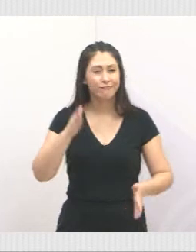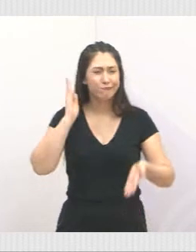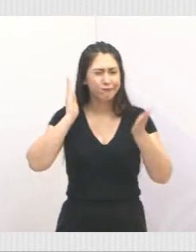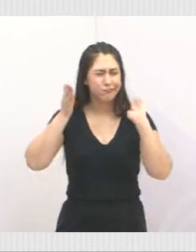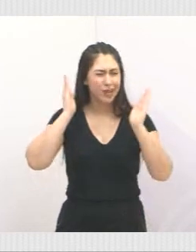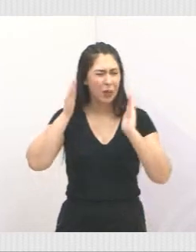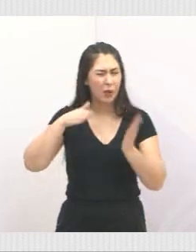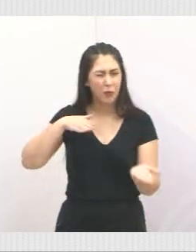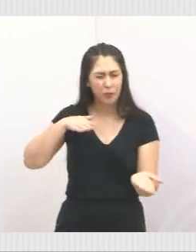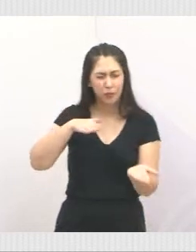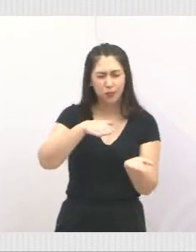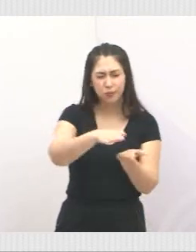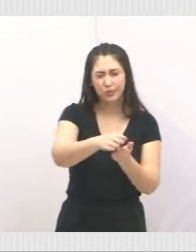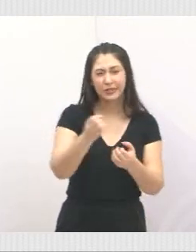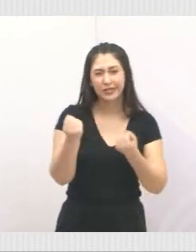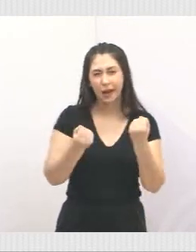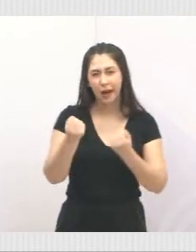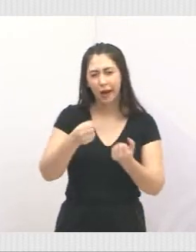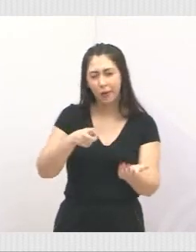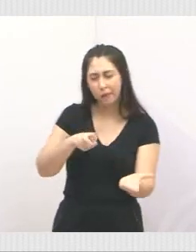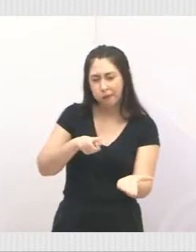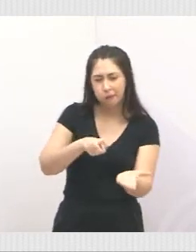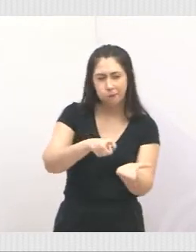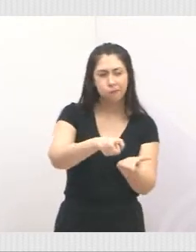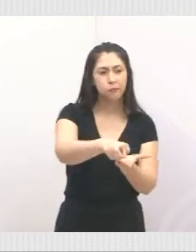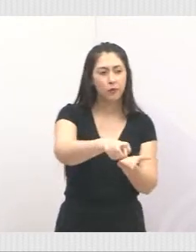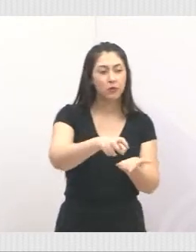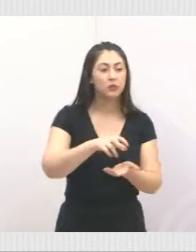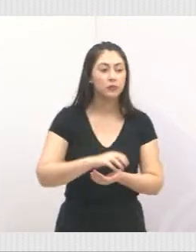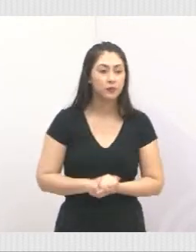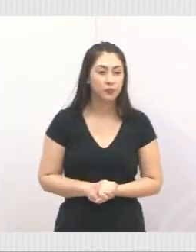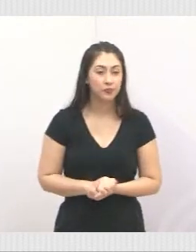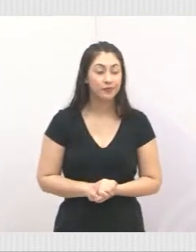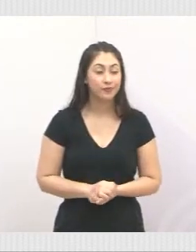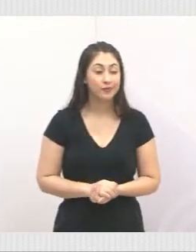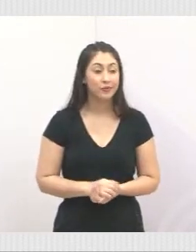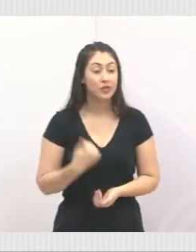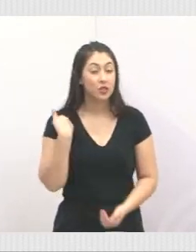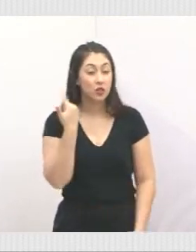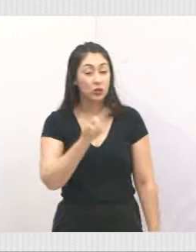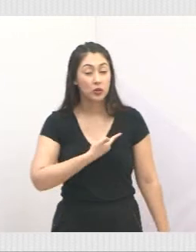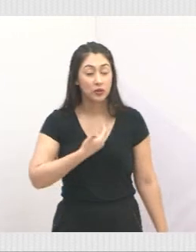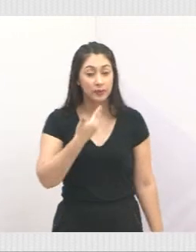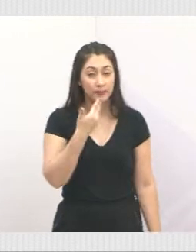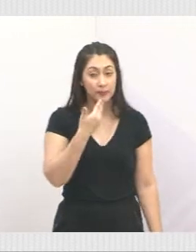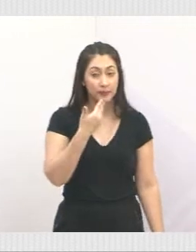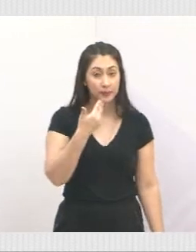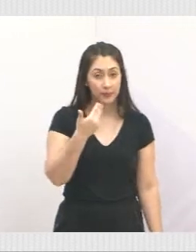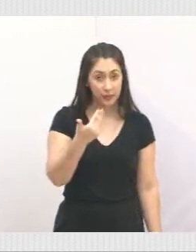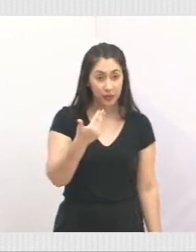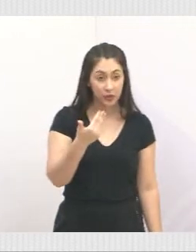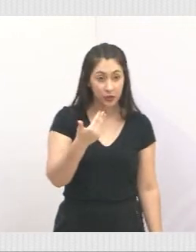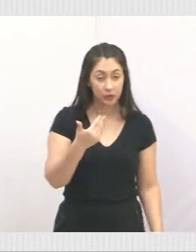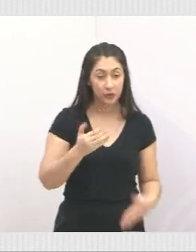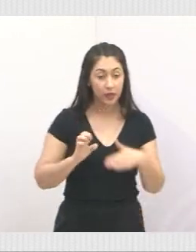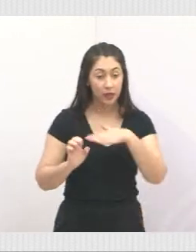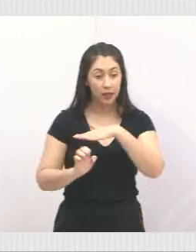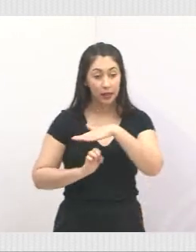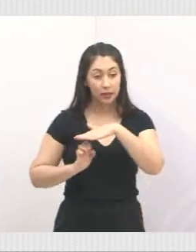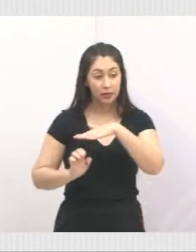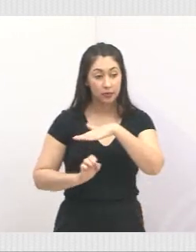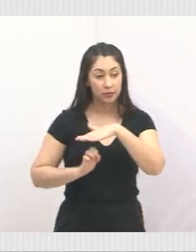caminhões, passou muitos carros que vão para a represa. E nós solicitamos à empresa